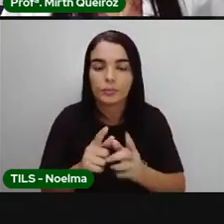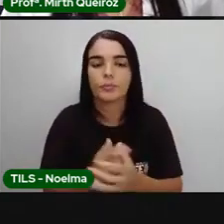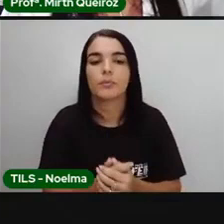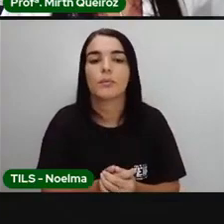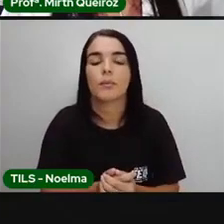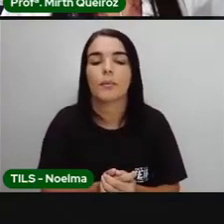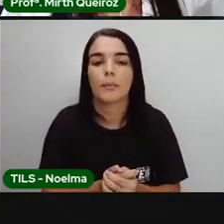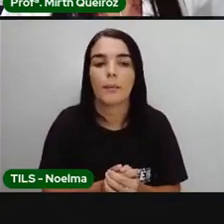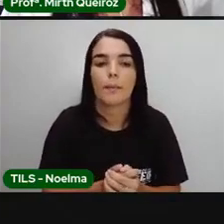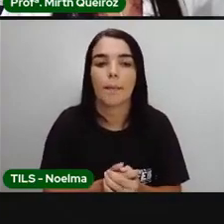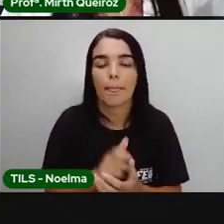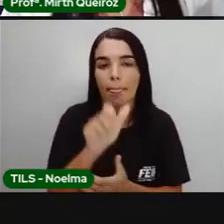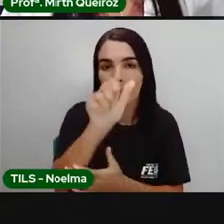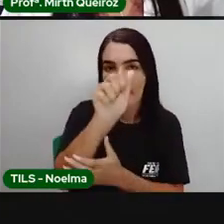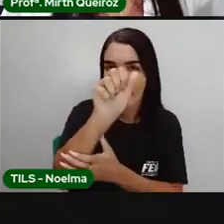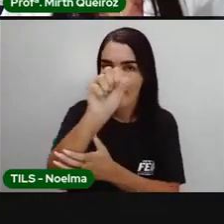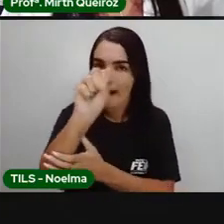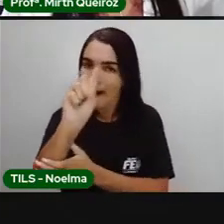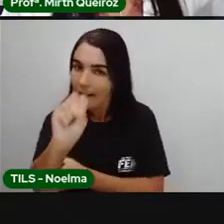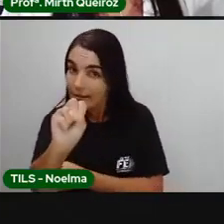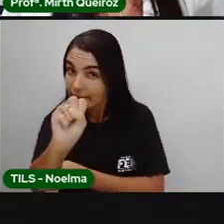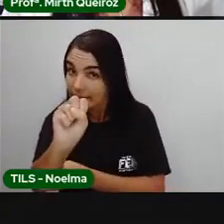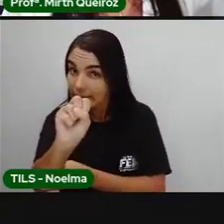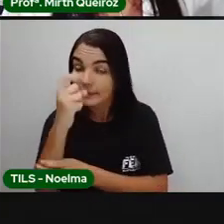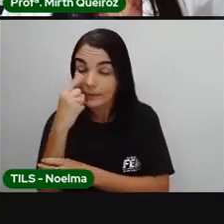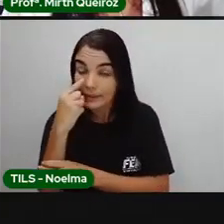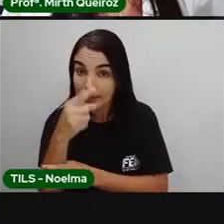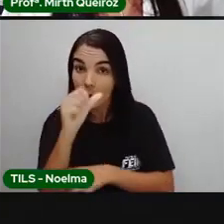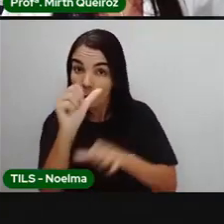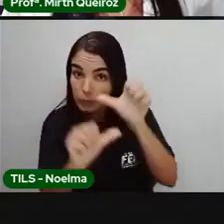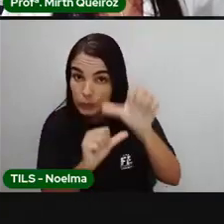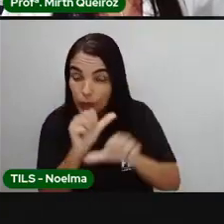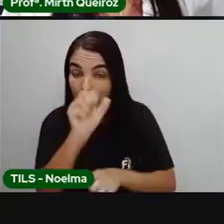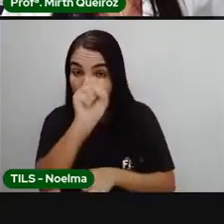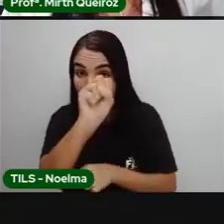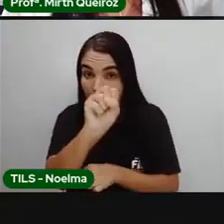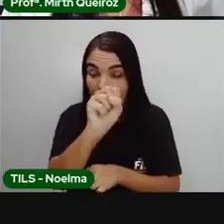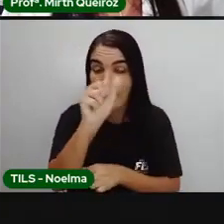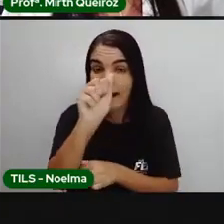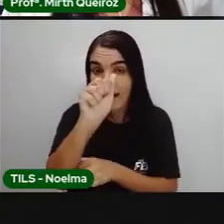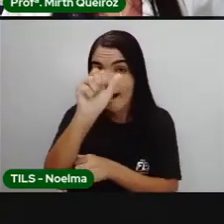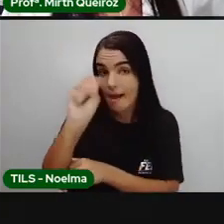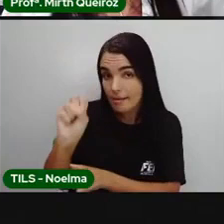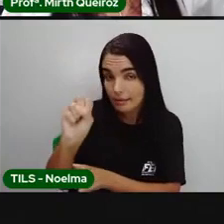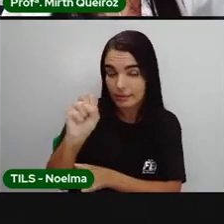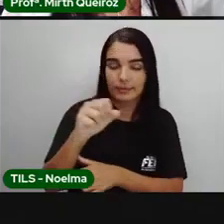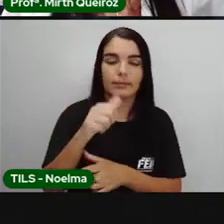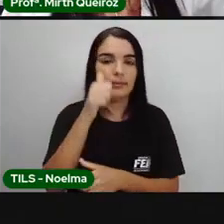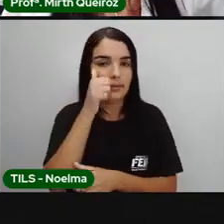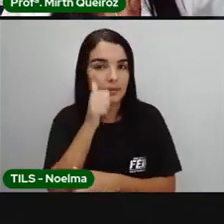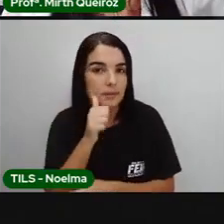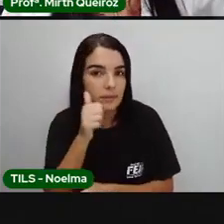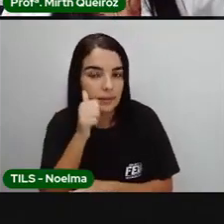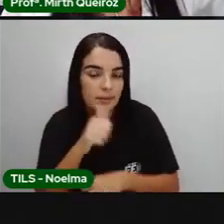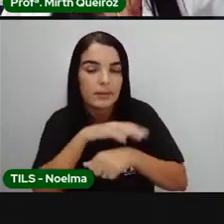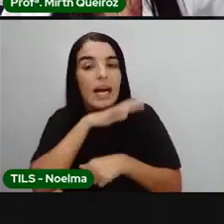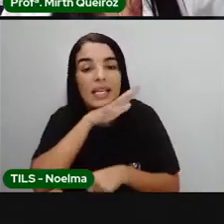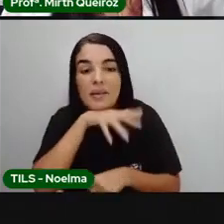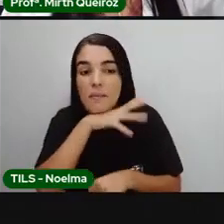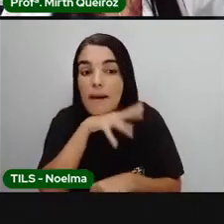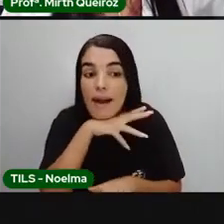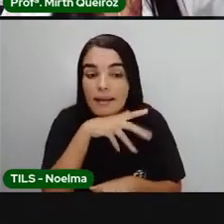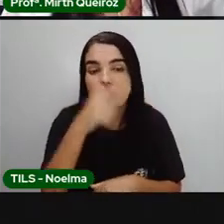ficar? As dinossaurinhas feias. Por que que mudou o plural?